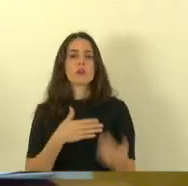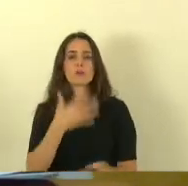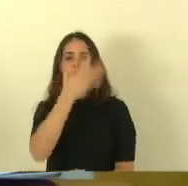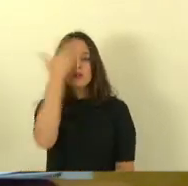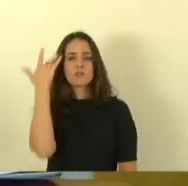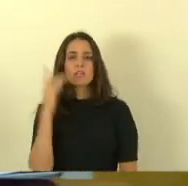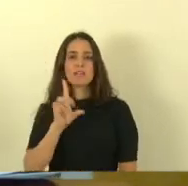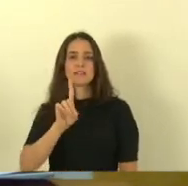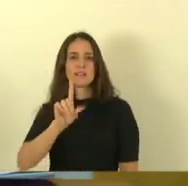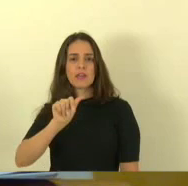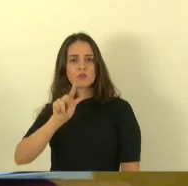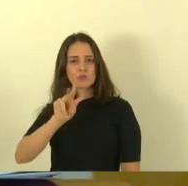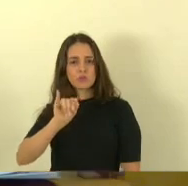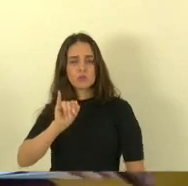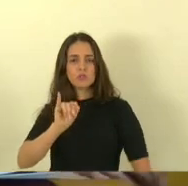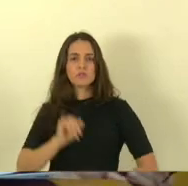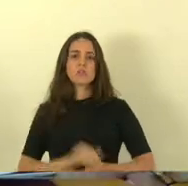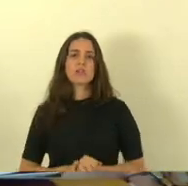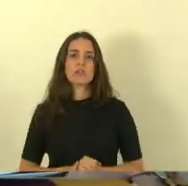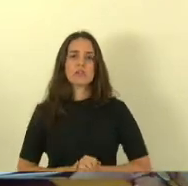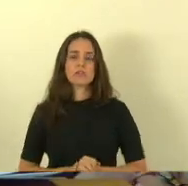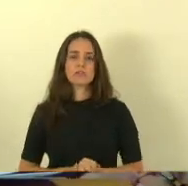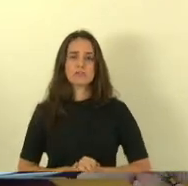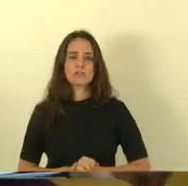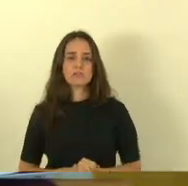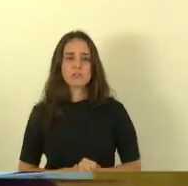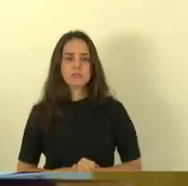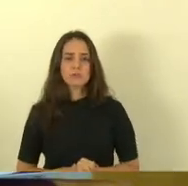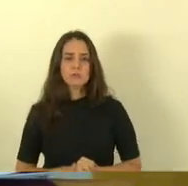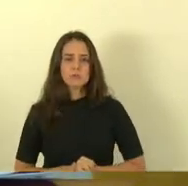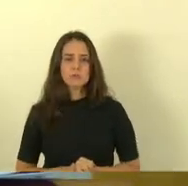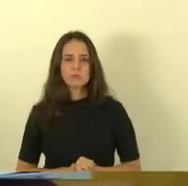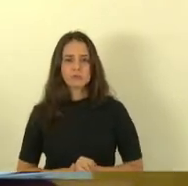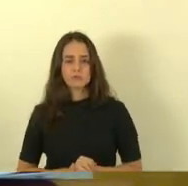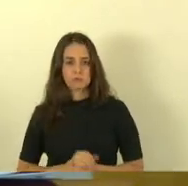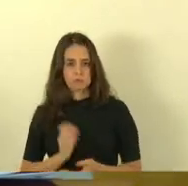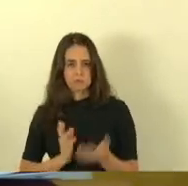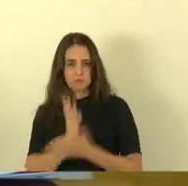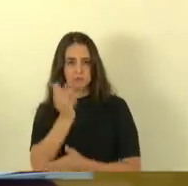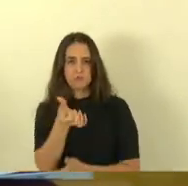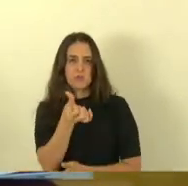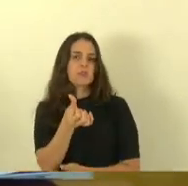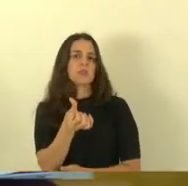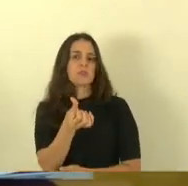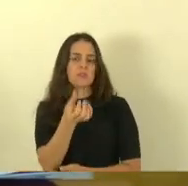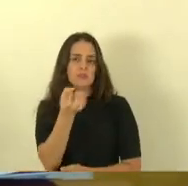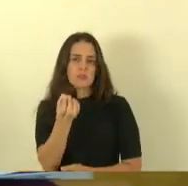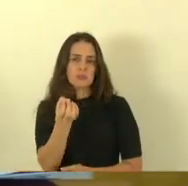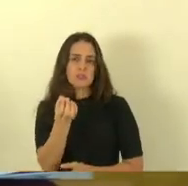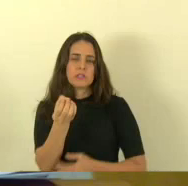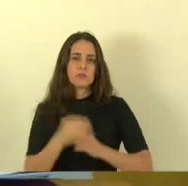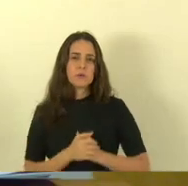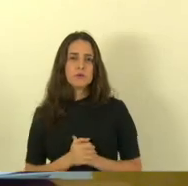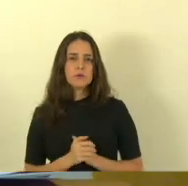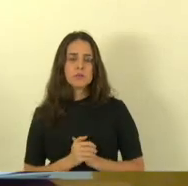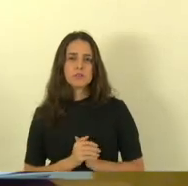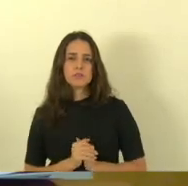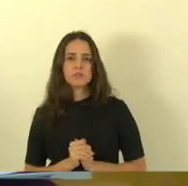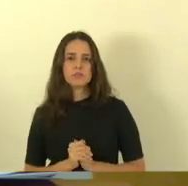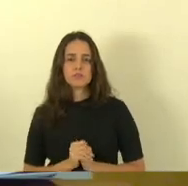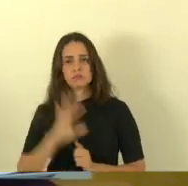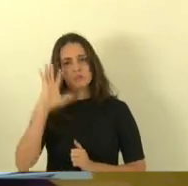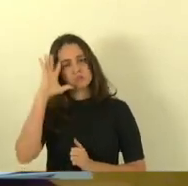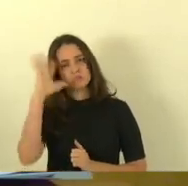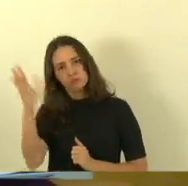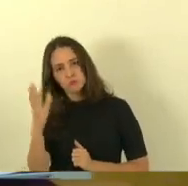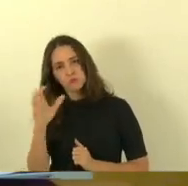pra pra nomear os sessenta nomeando os sessenta eu acredito que tá resolvido